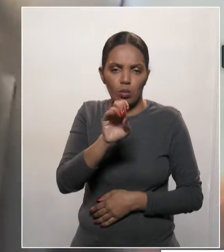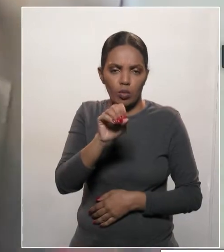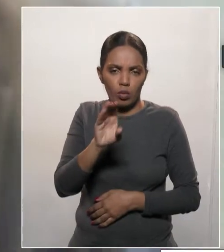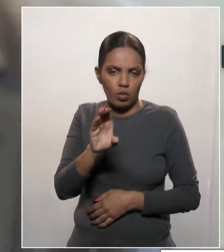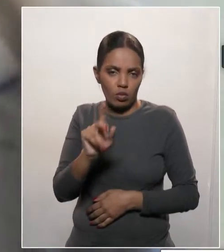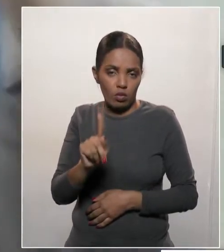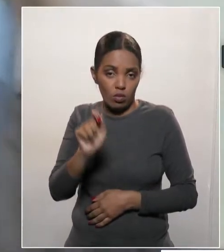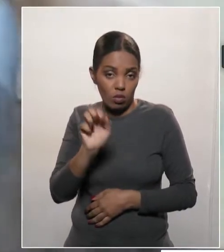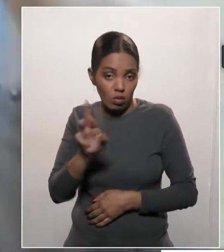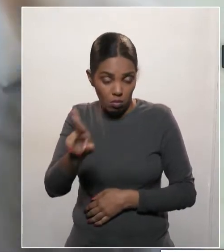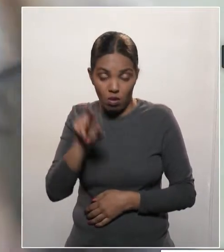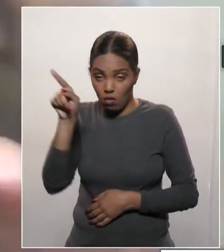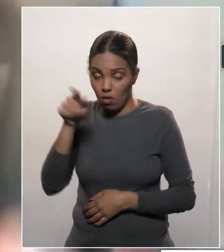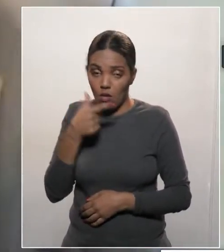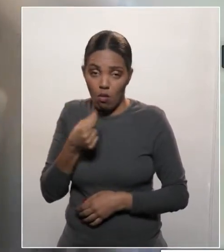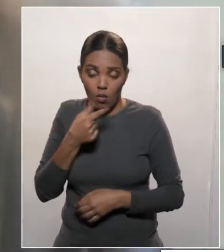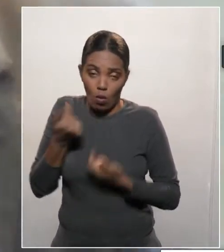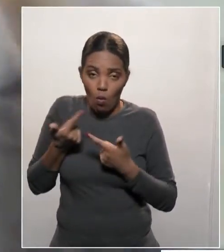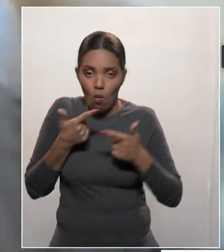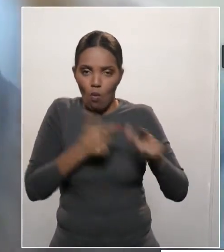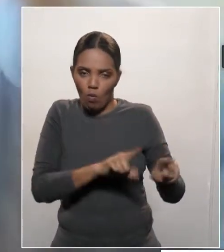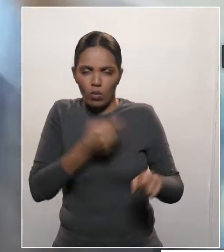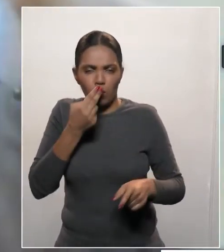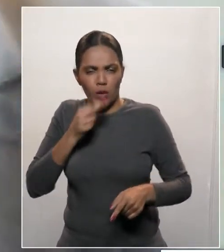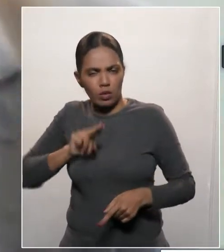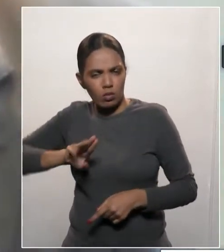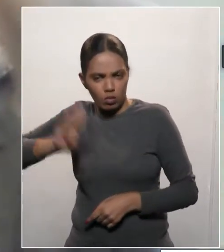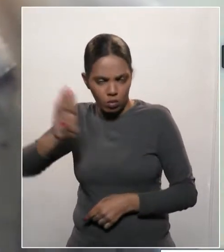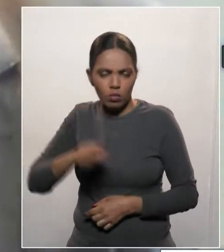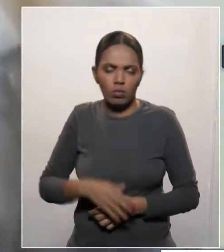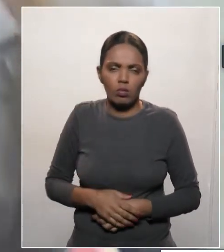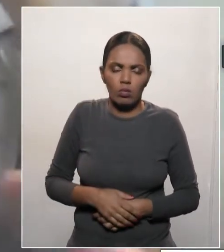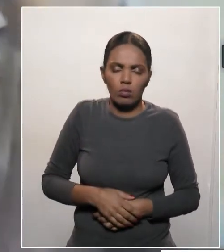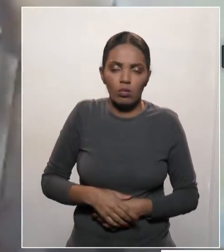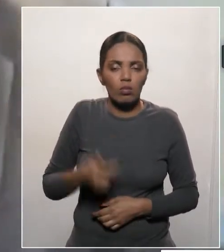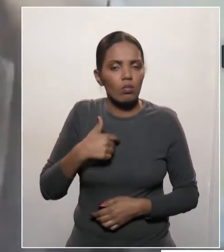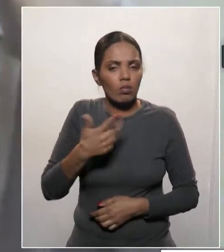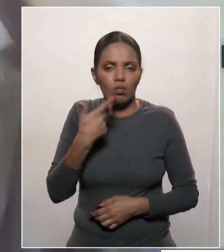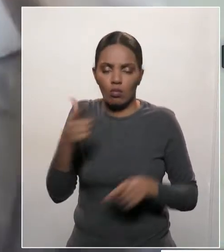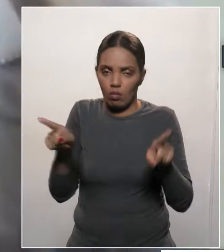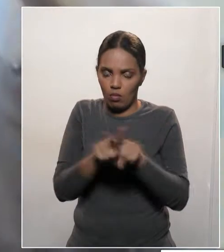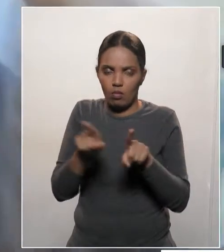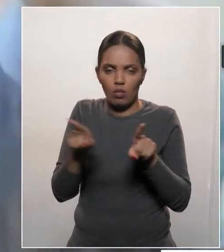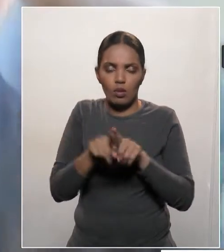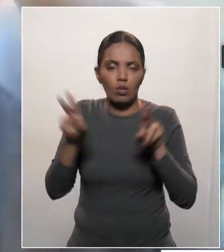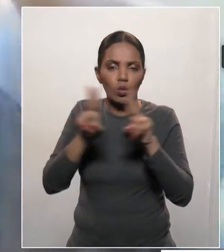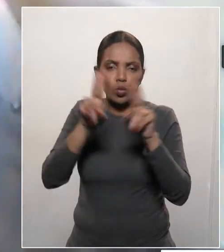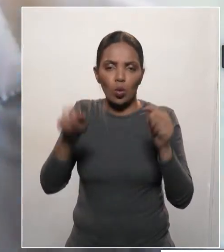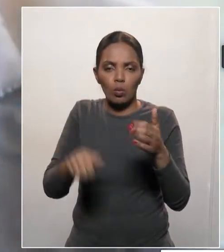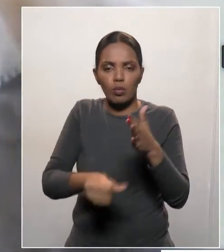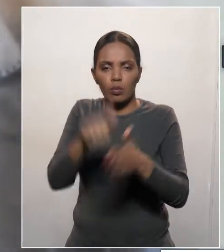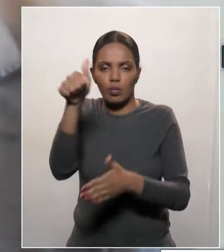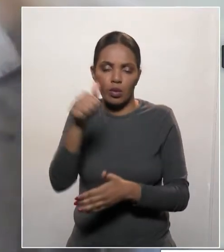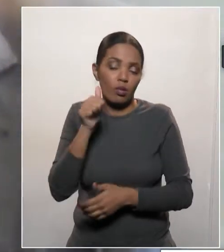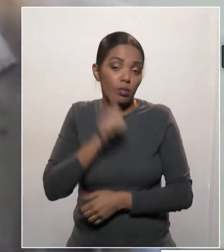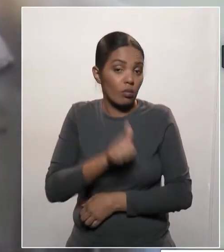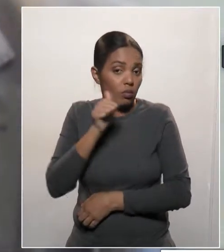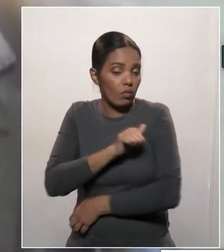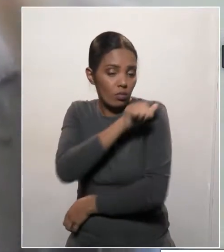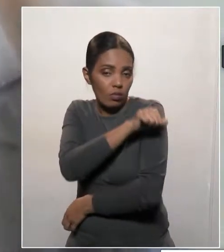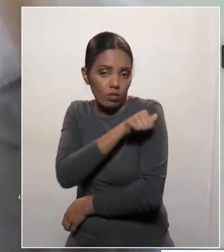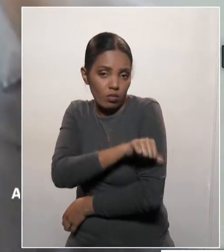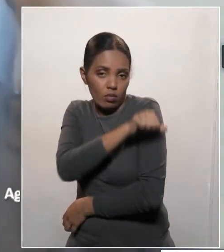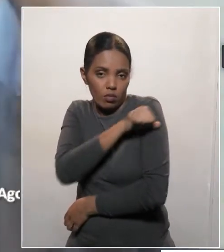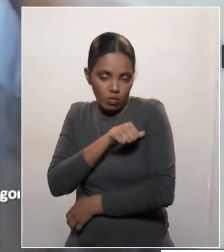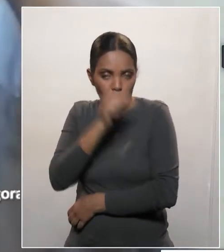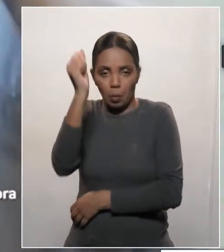que lutou contra o nazifascismo, são coisas imperdíveis lá em Londres. Mas eu quero falar da primeira enfermeira do Brasil, que foi a